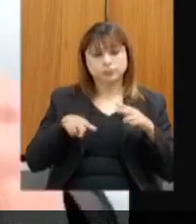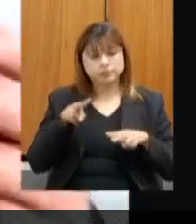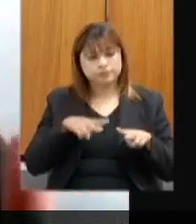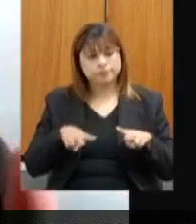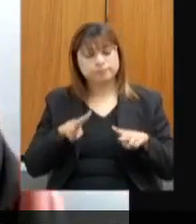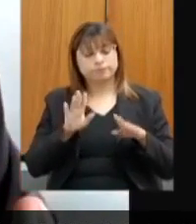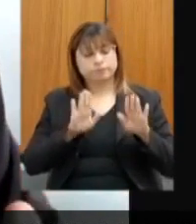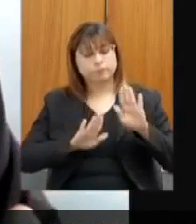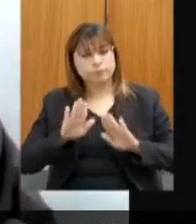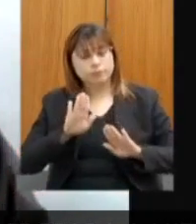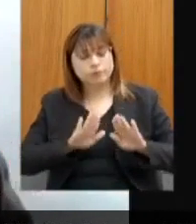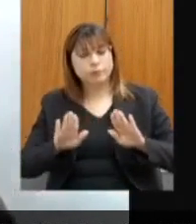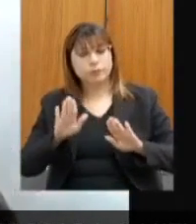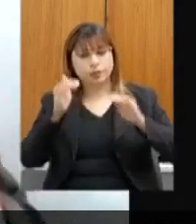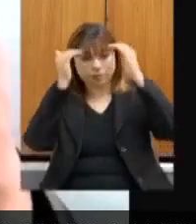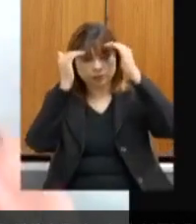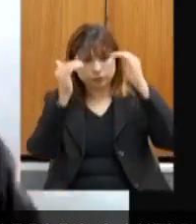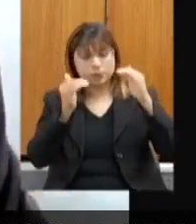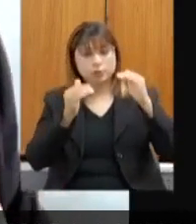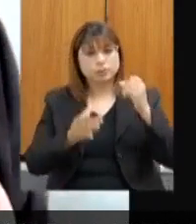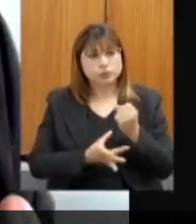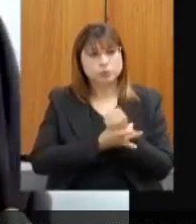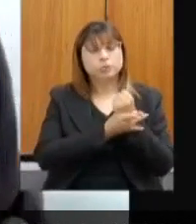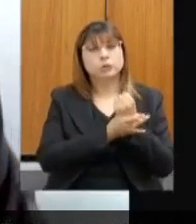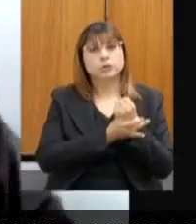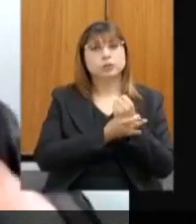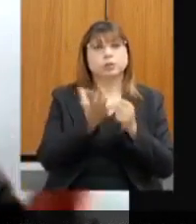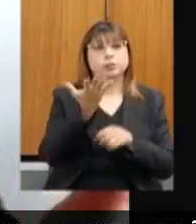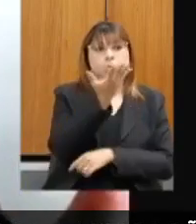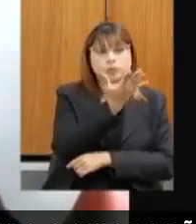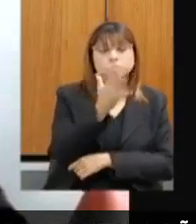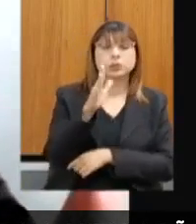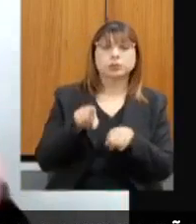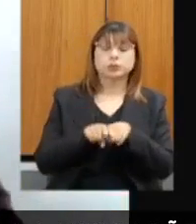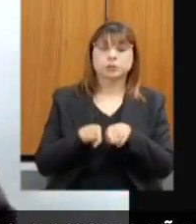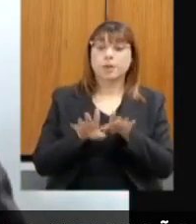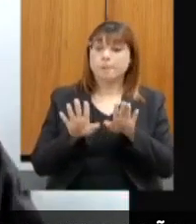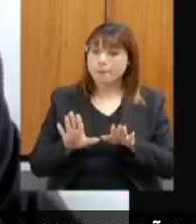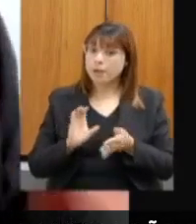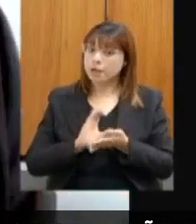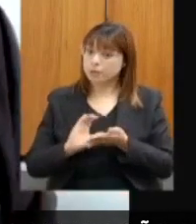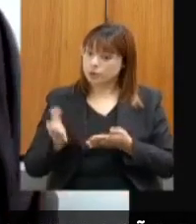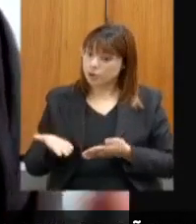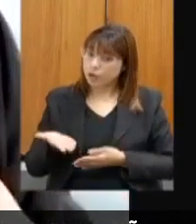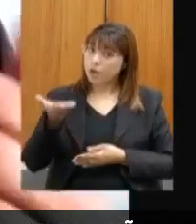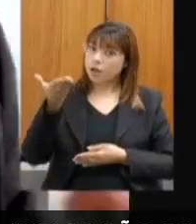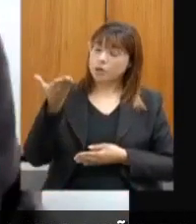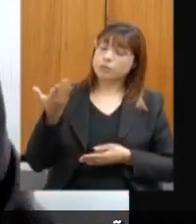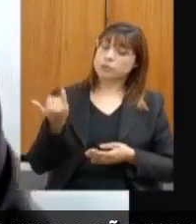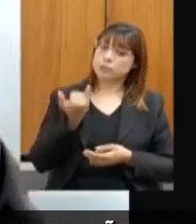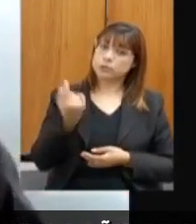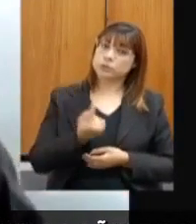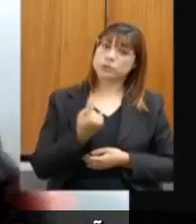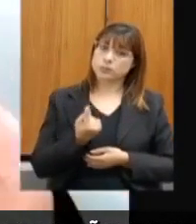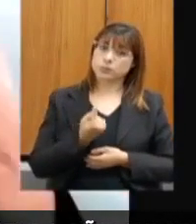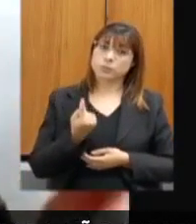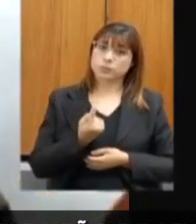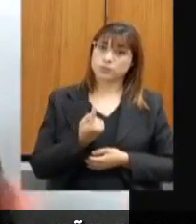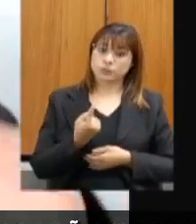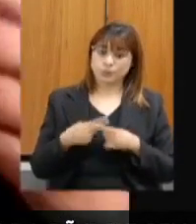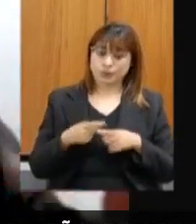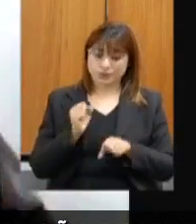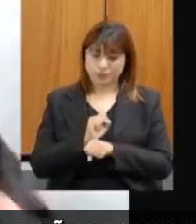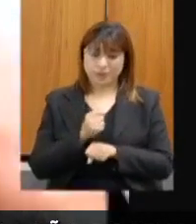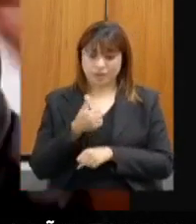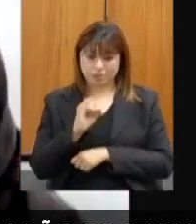com todo respeito à segurança, com todo respeito ao meio ambiente, mas também um investimento alto. Importante para nós esperar 10 anos,